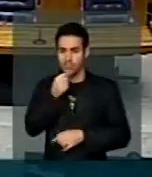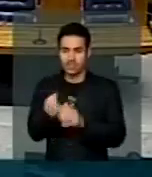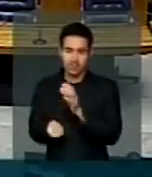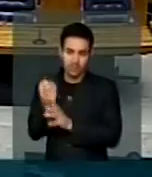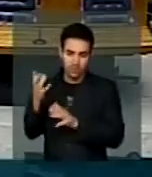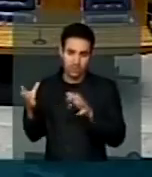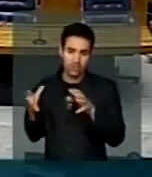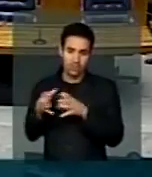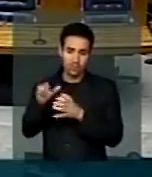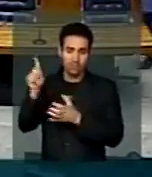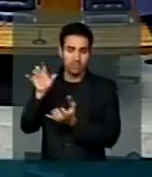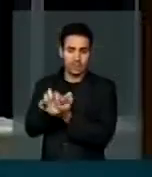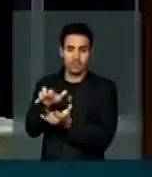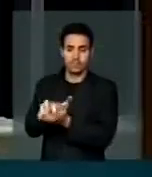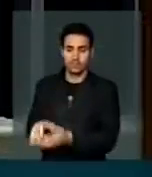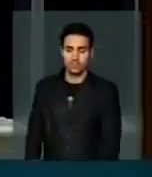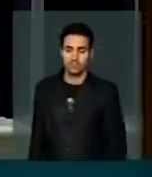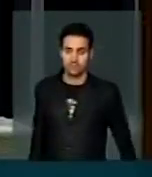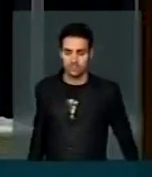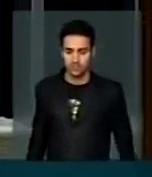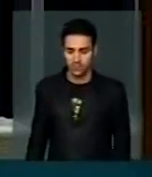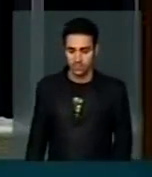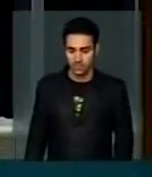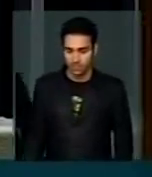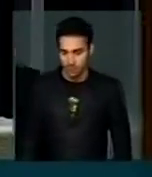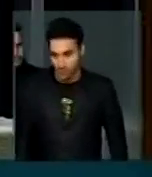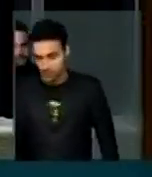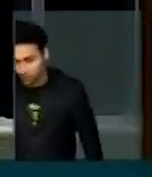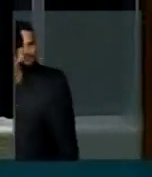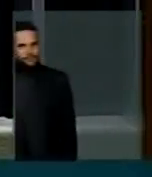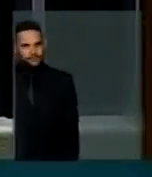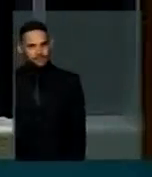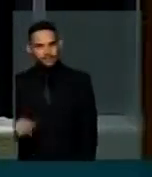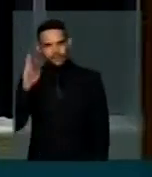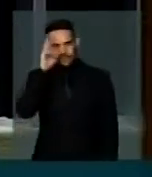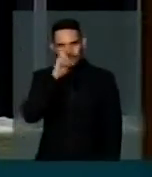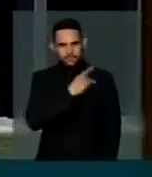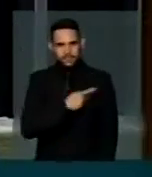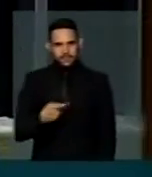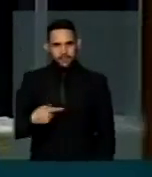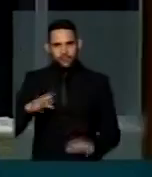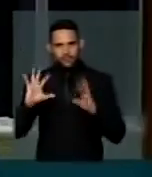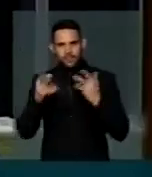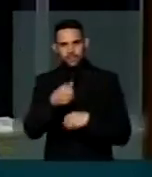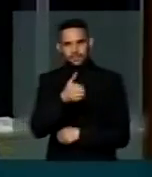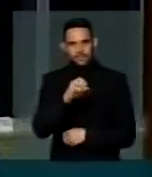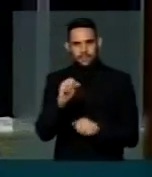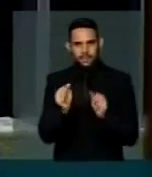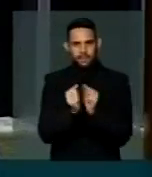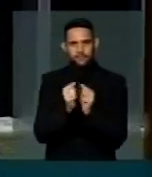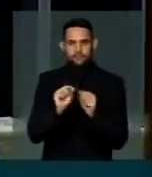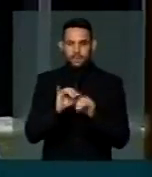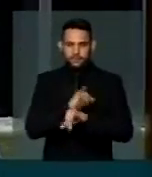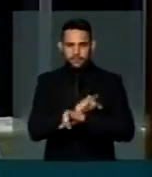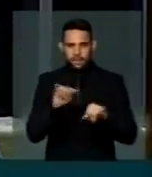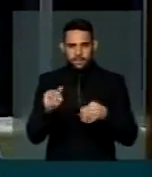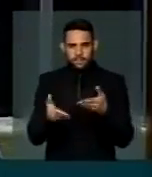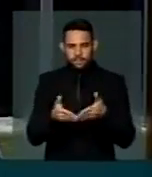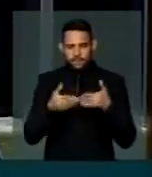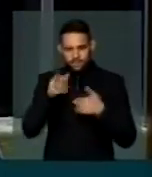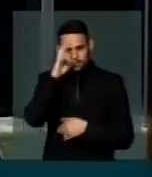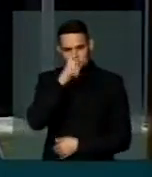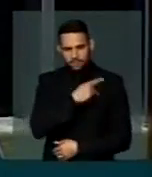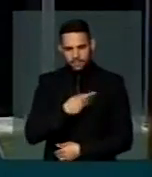Frente Popular de Pernambuco e estaria completando 100 anos. É uma homenagem ao seu aniversário, peço divulgação. aproveito,